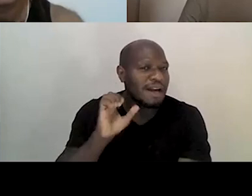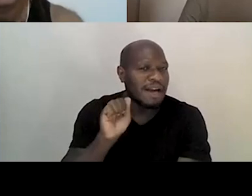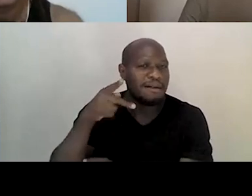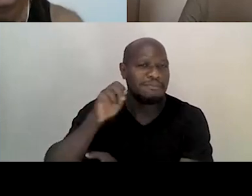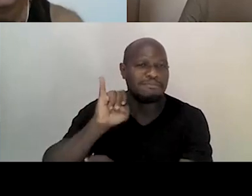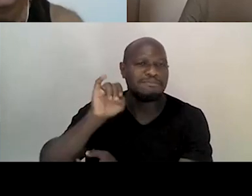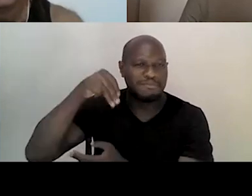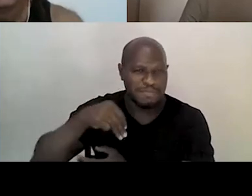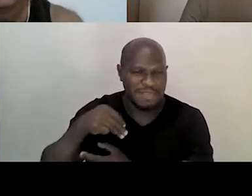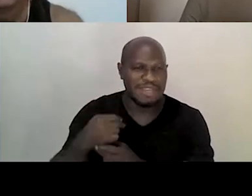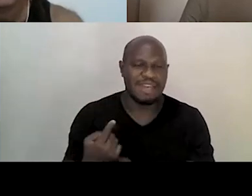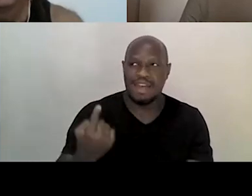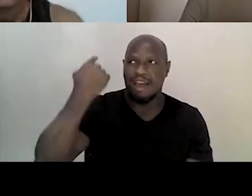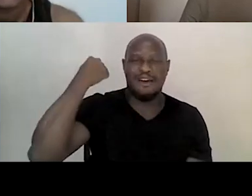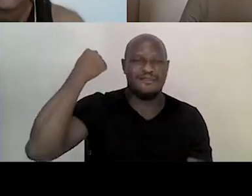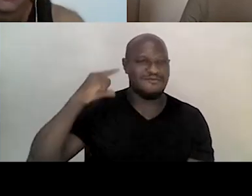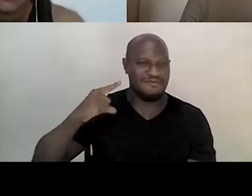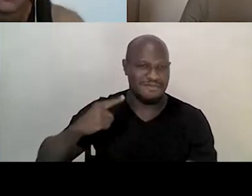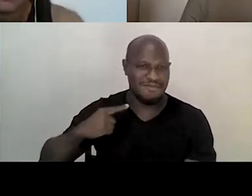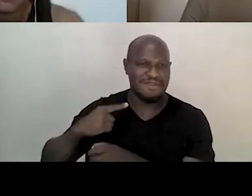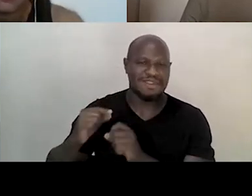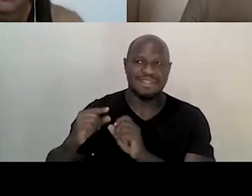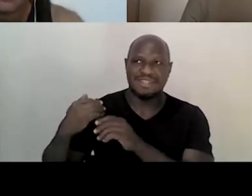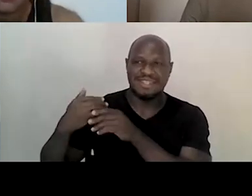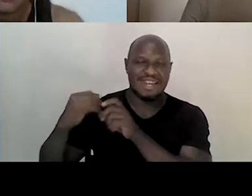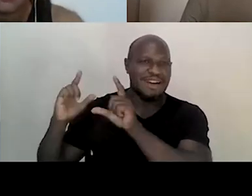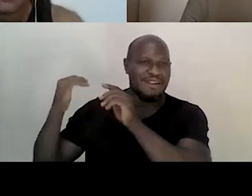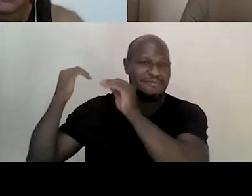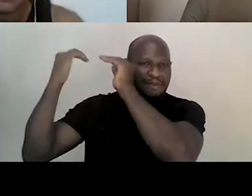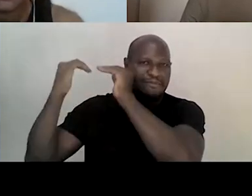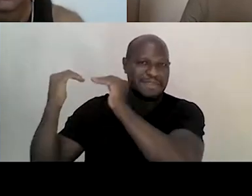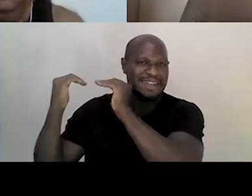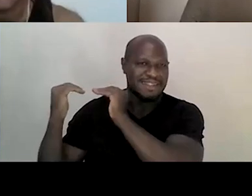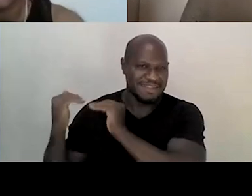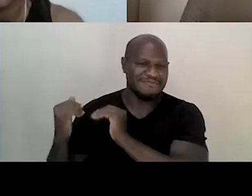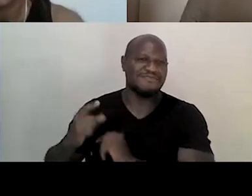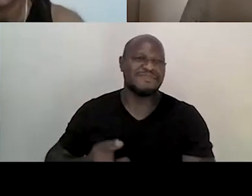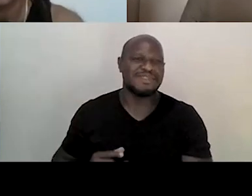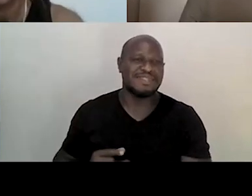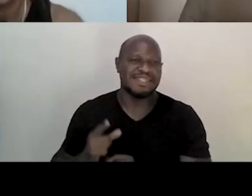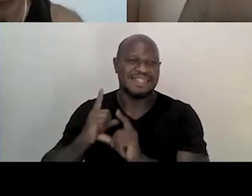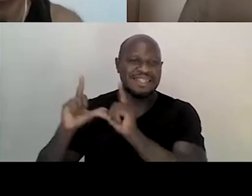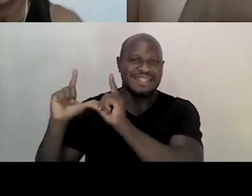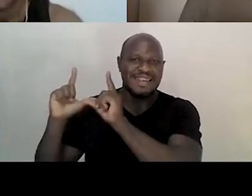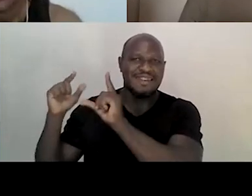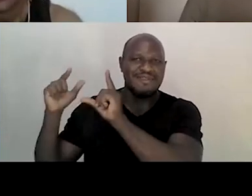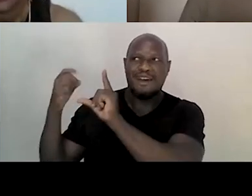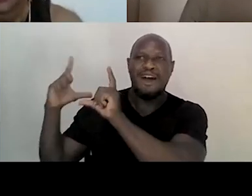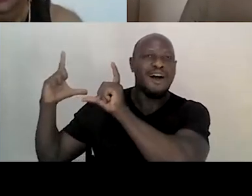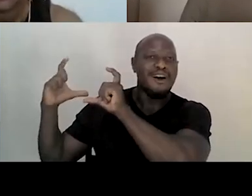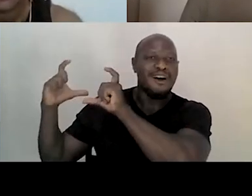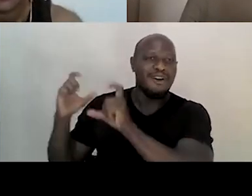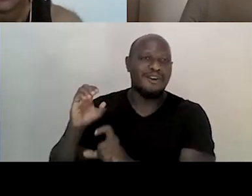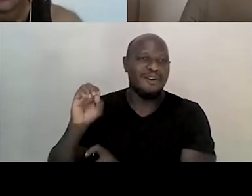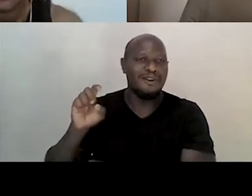Ao fundo eu tenho uma estante que tem uma imagenzinha de Oxum, tem uma